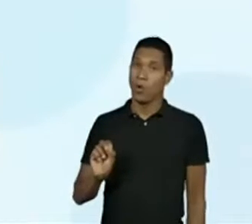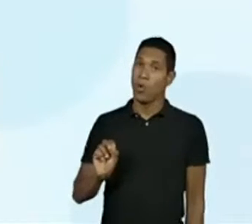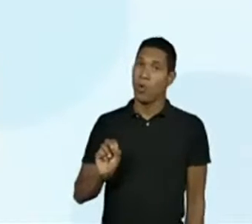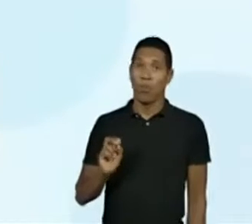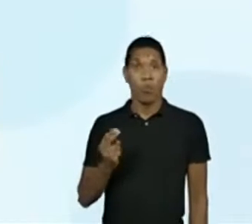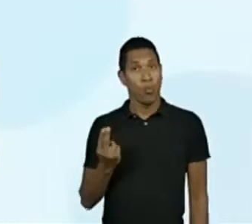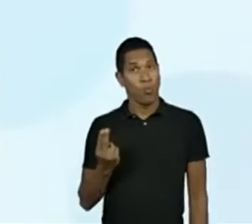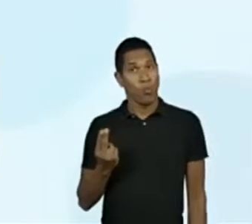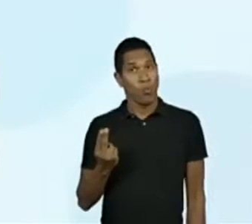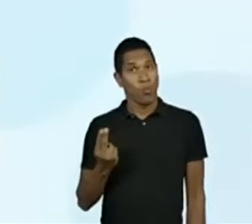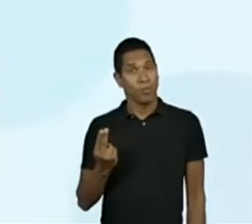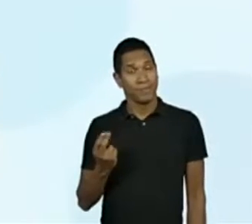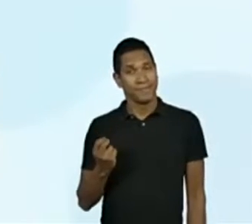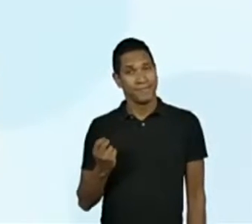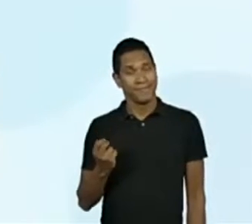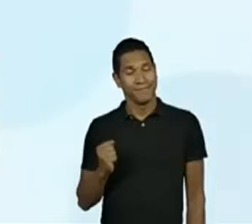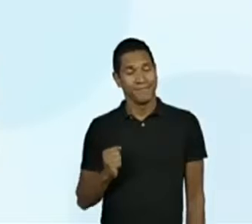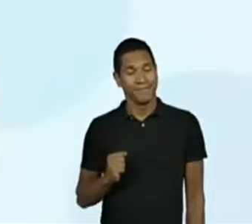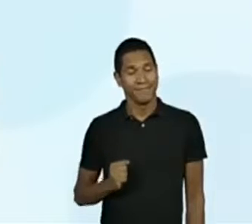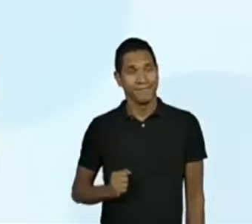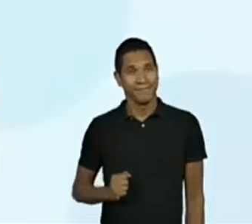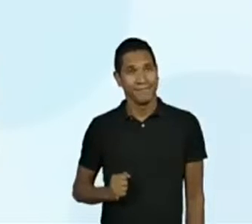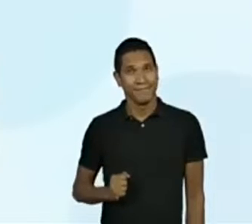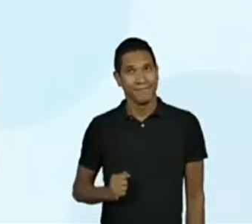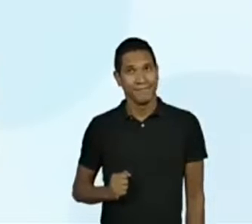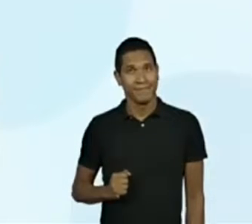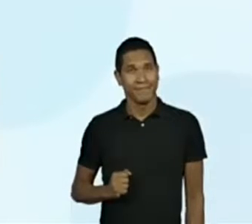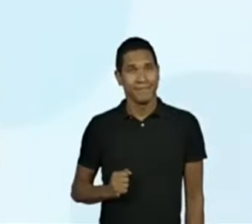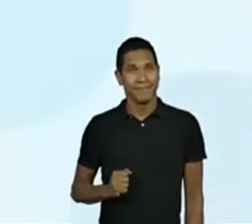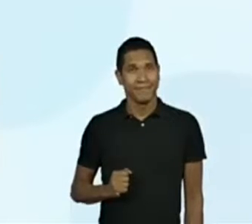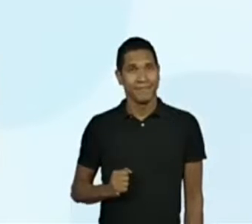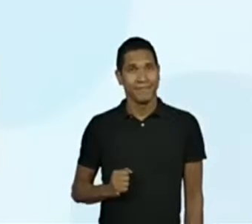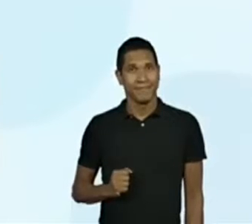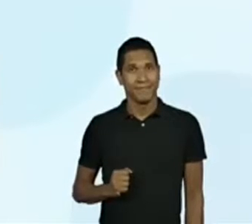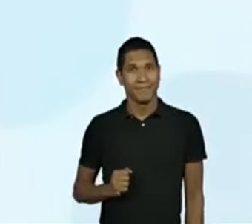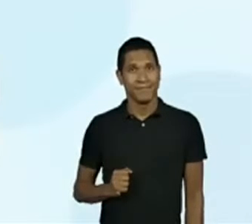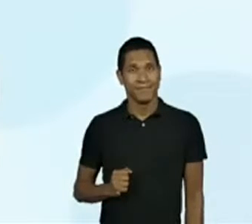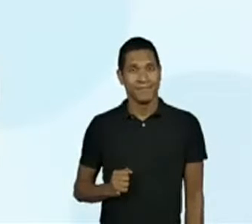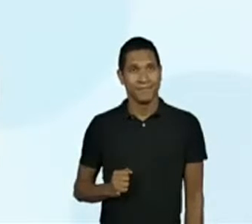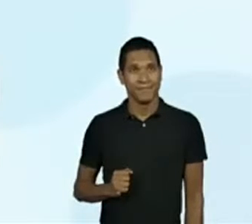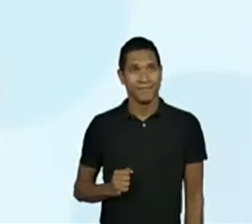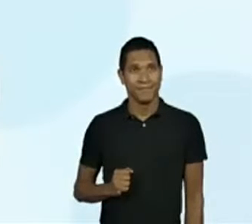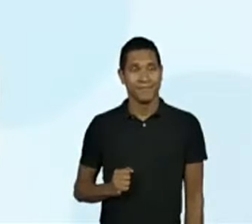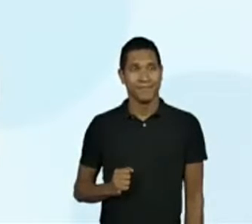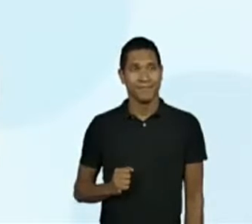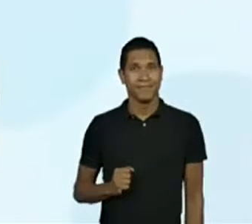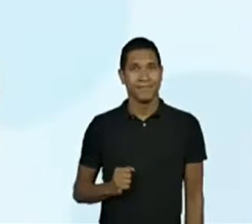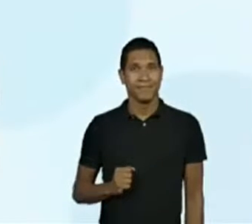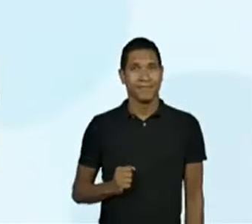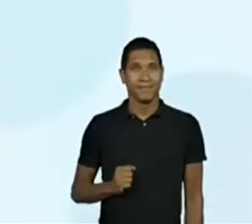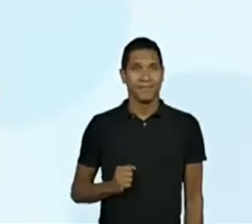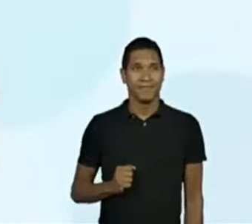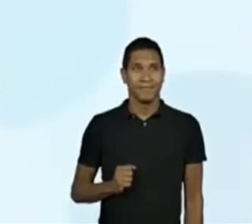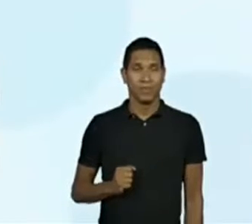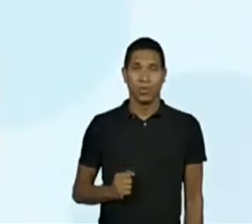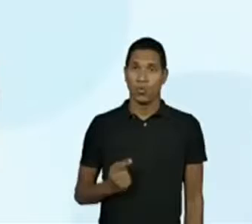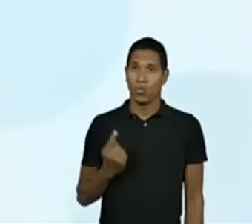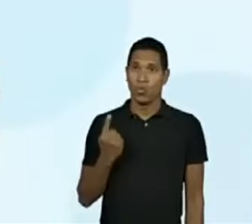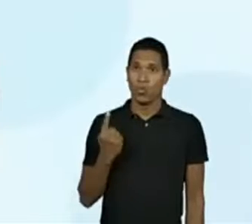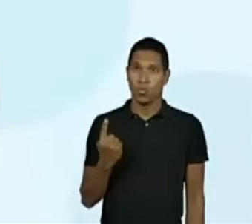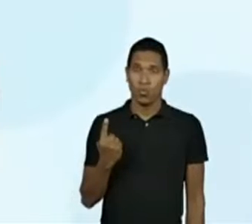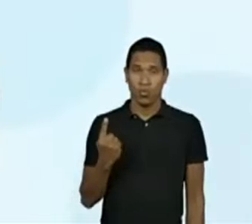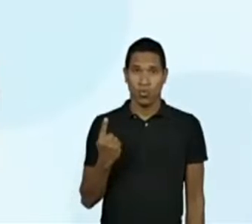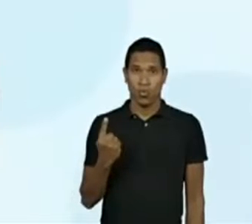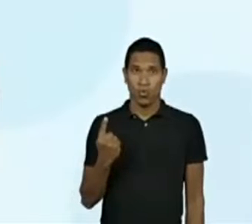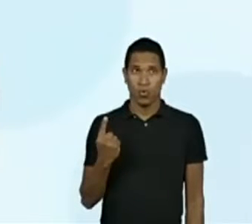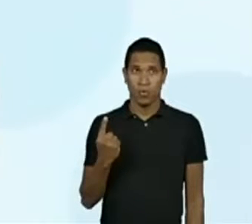1 hora.